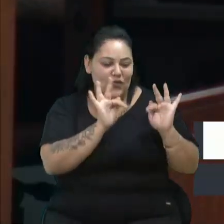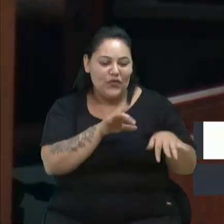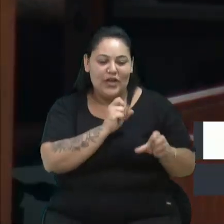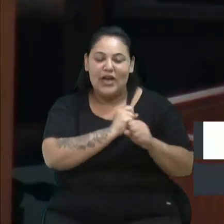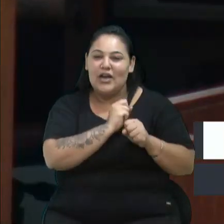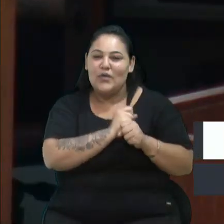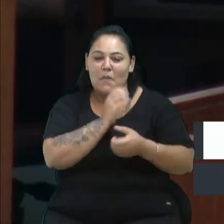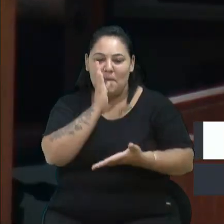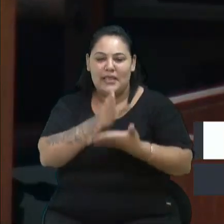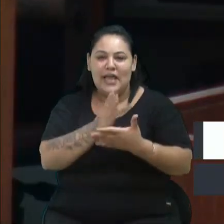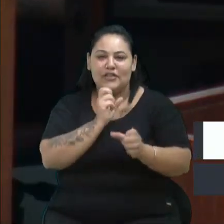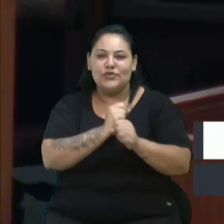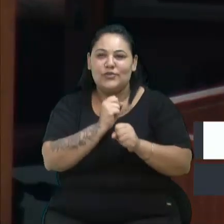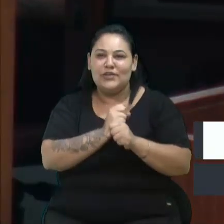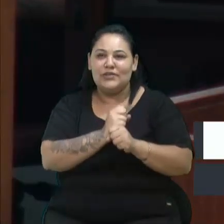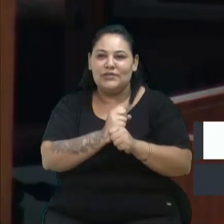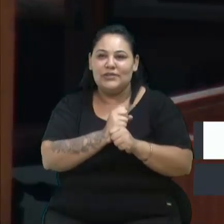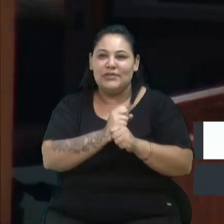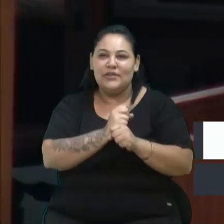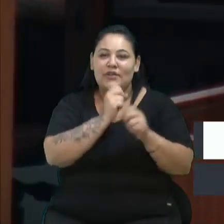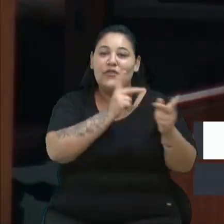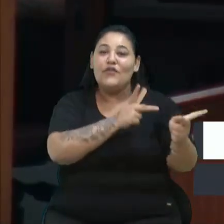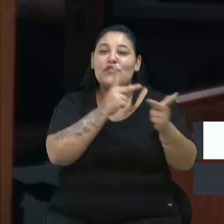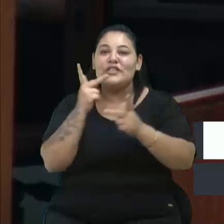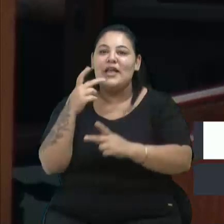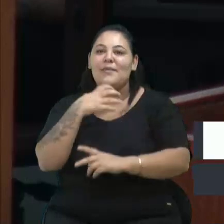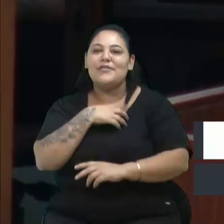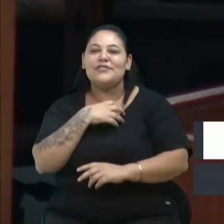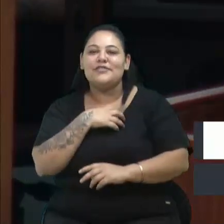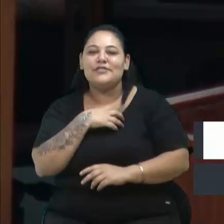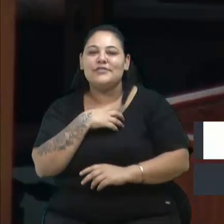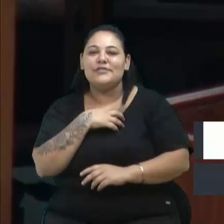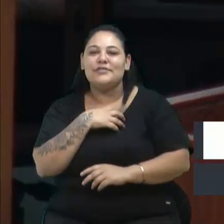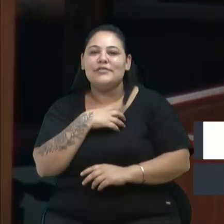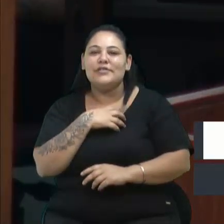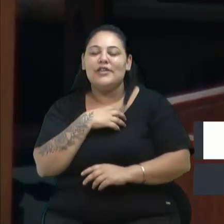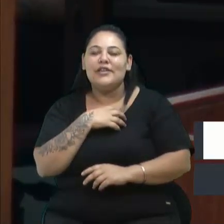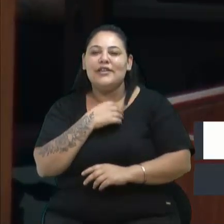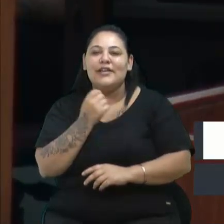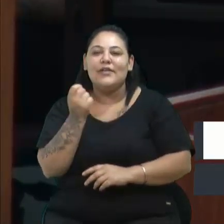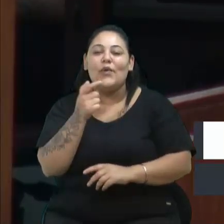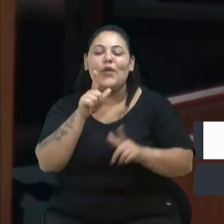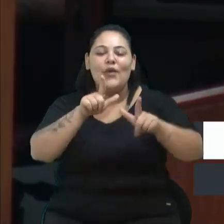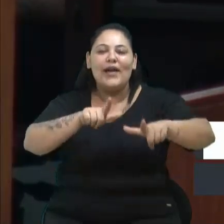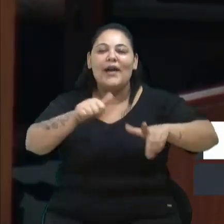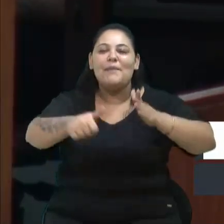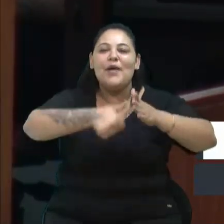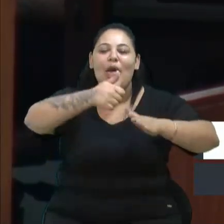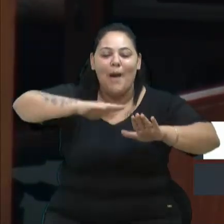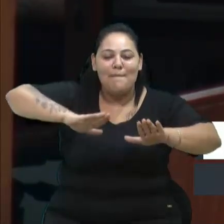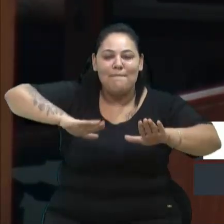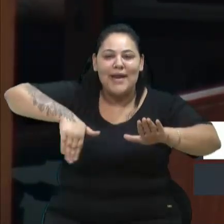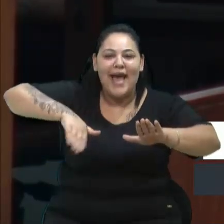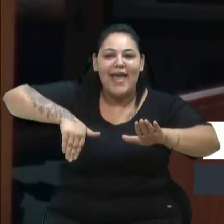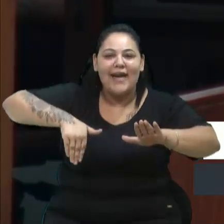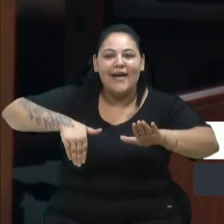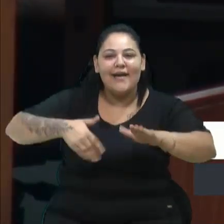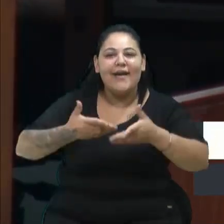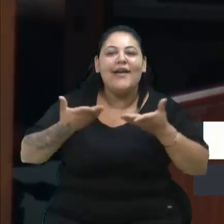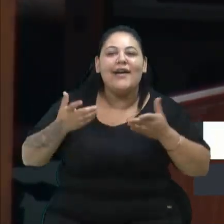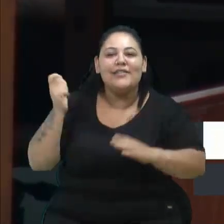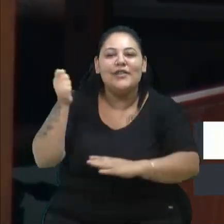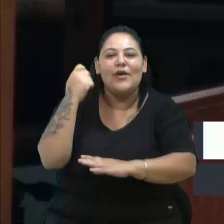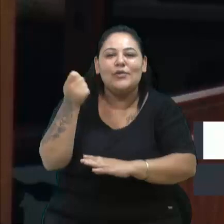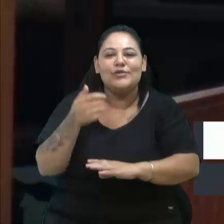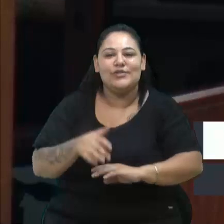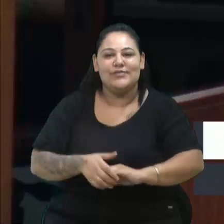do ano, vão fazer turismo na Bahia? Onde que são as melhores praias do país? Onde que estão os gaúchos? Onde que